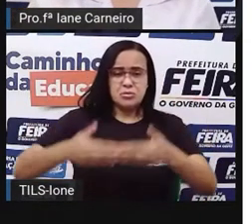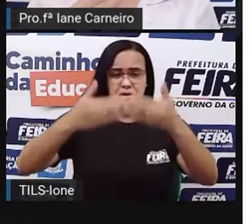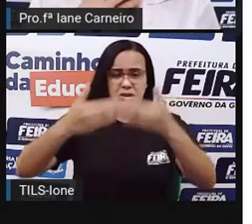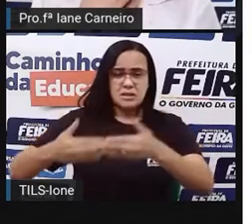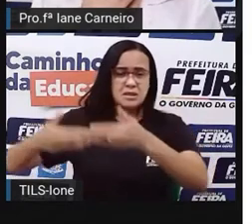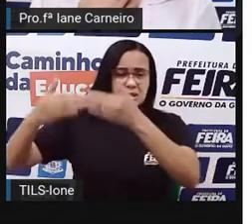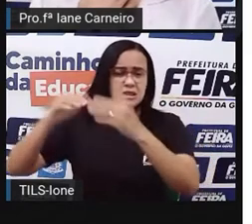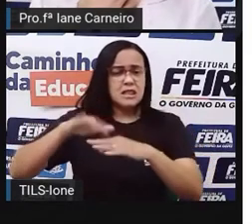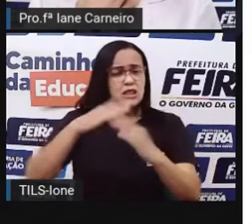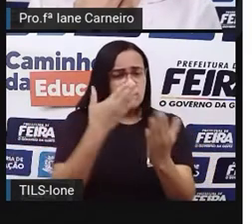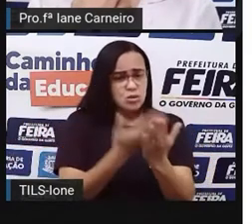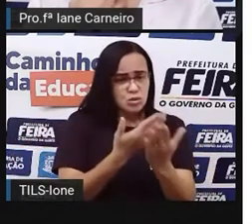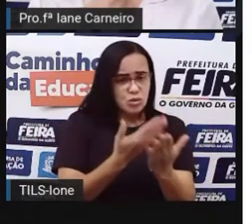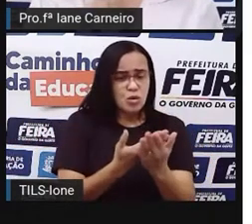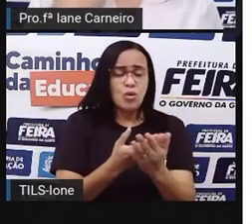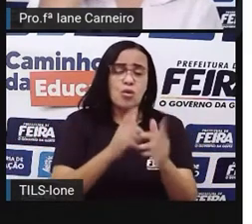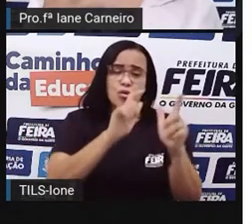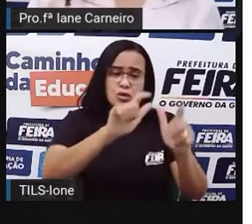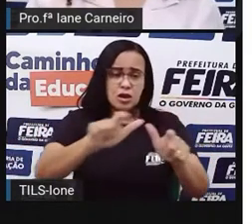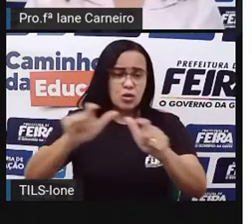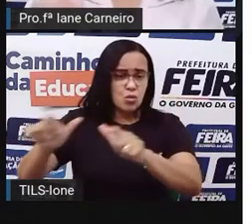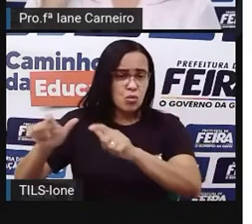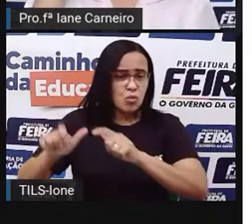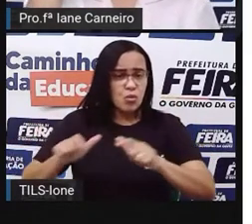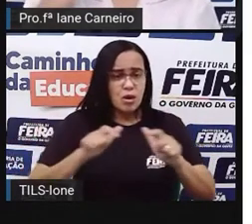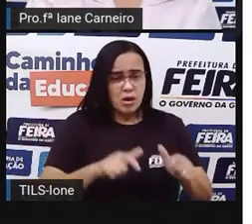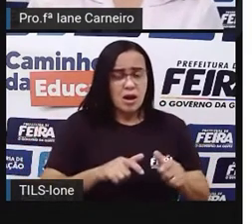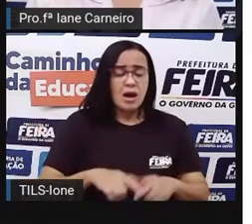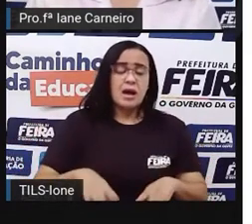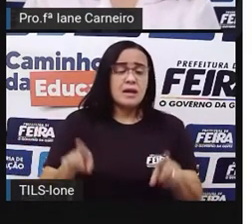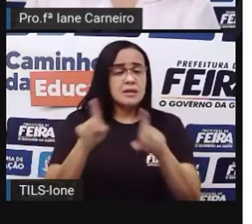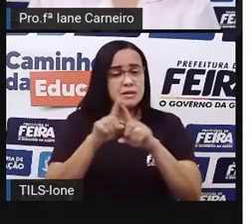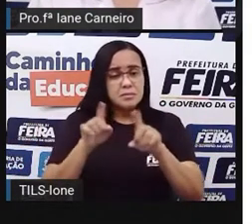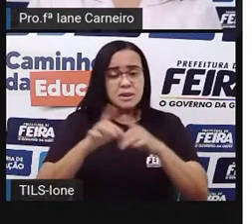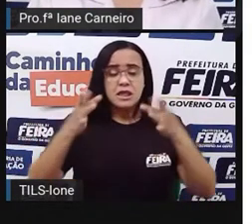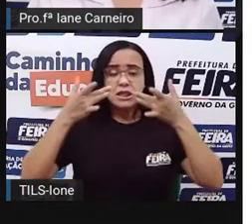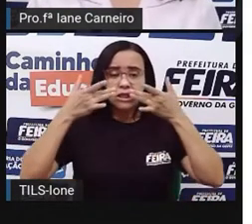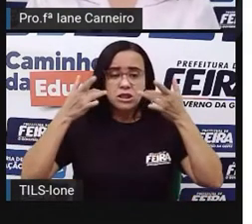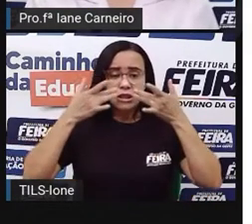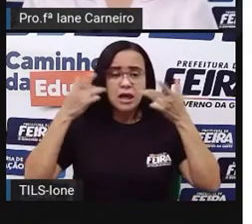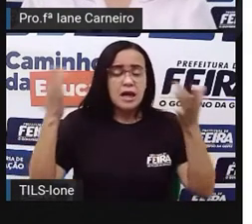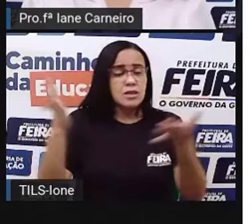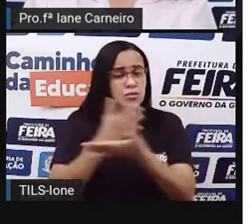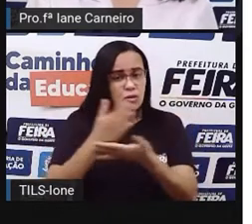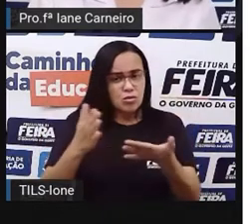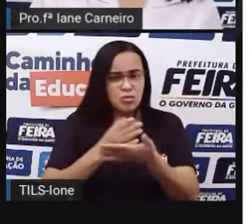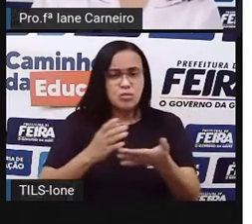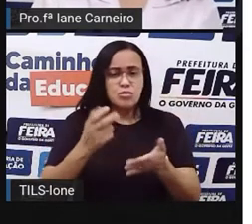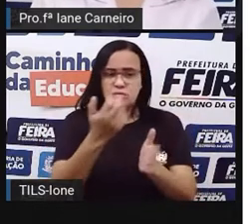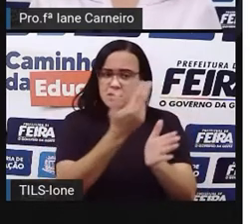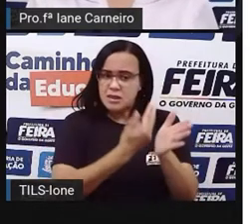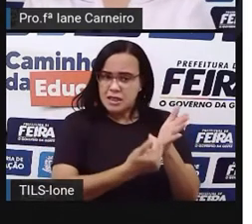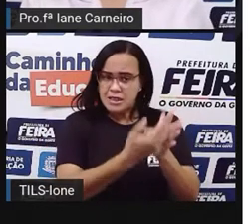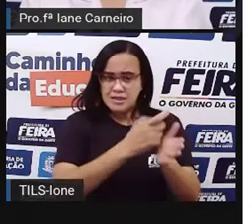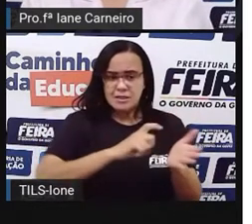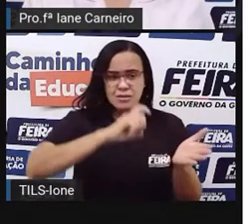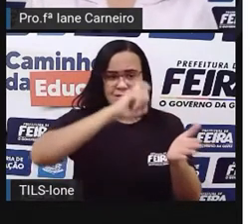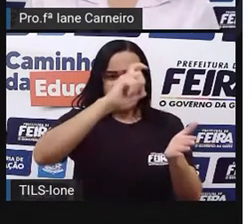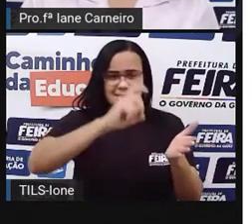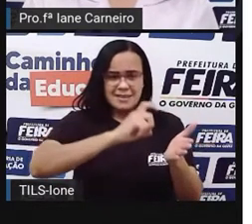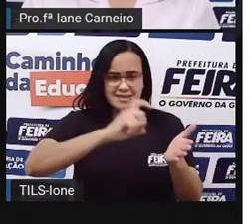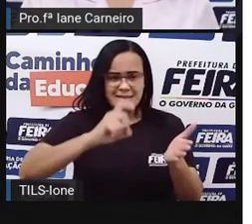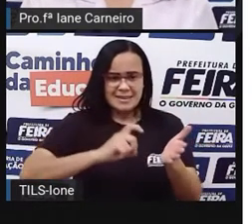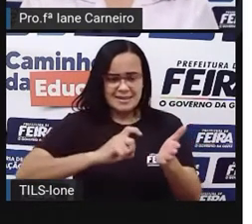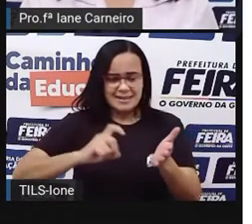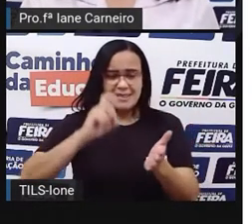teatros, né? Também tem essas artes aí que os grafiteiros colocam, né?